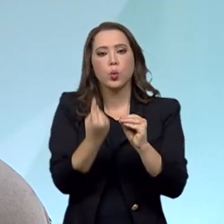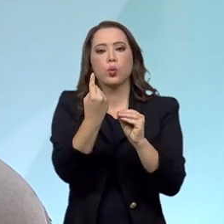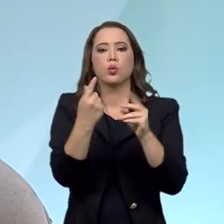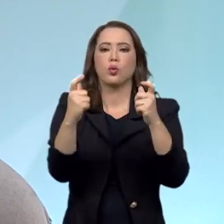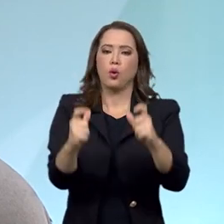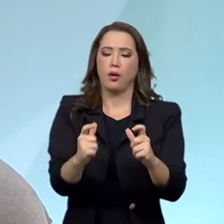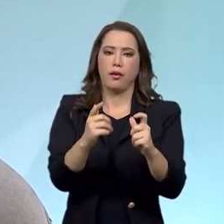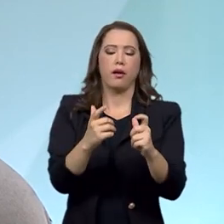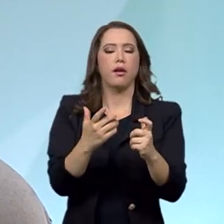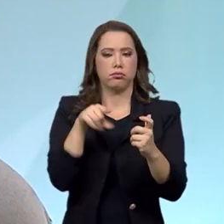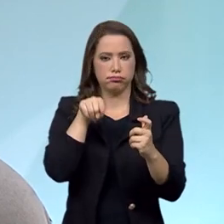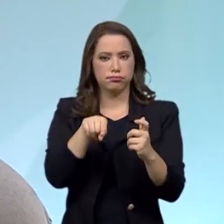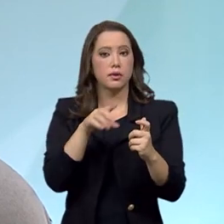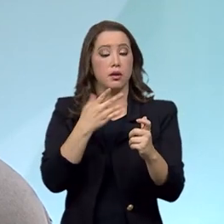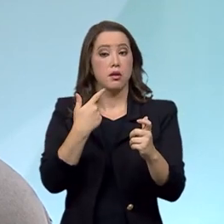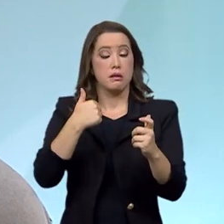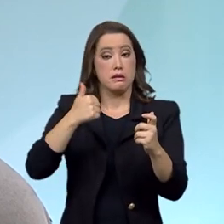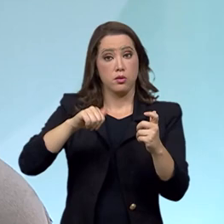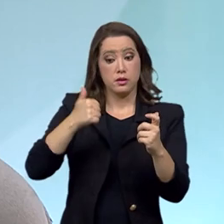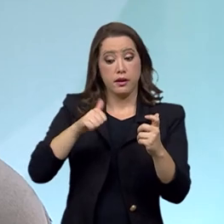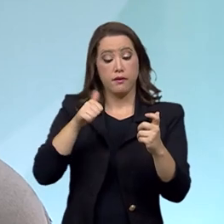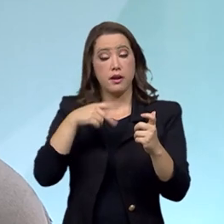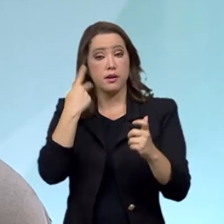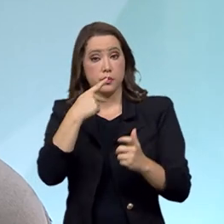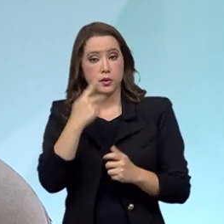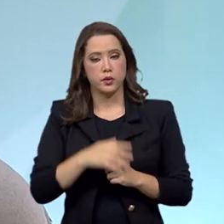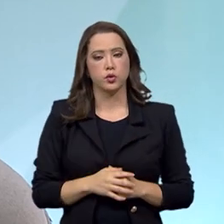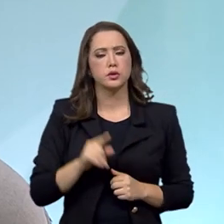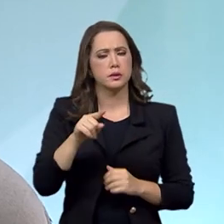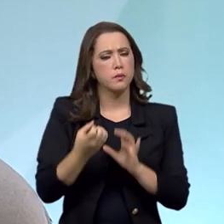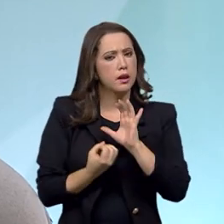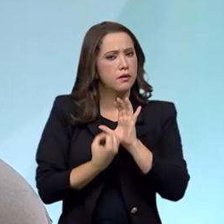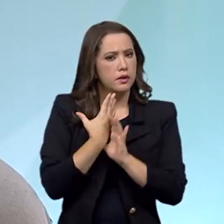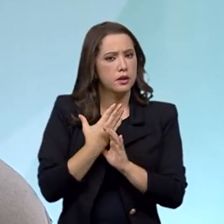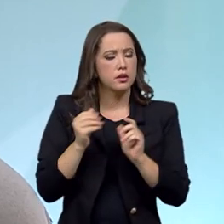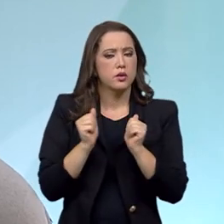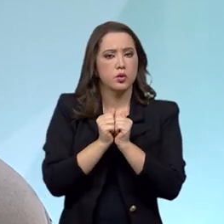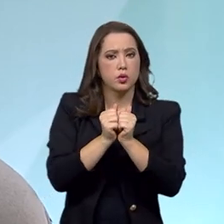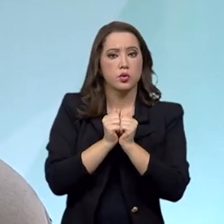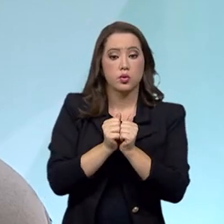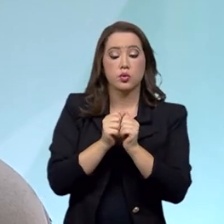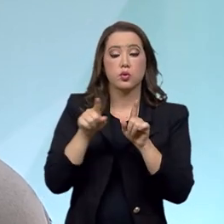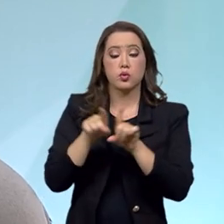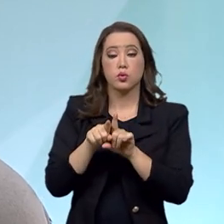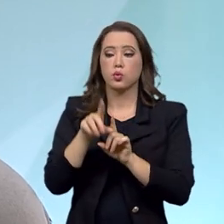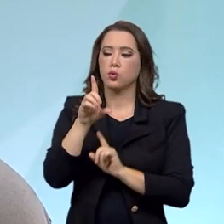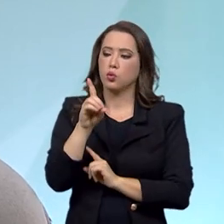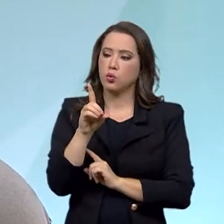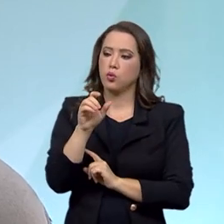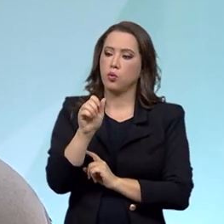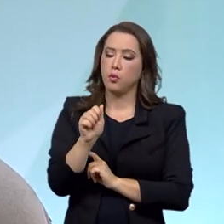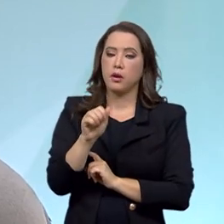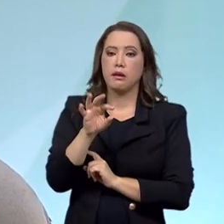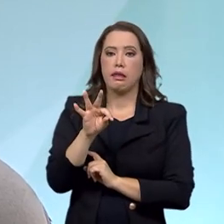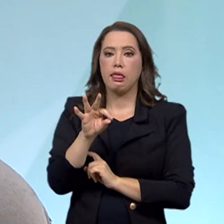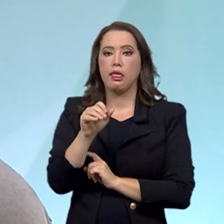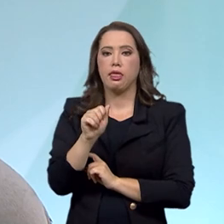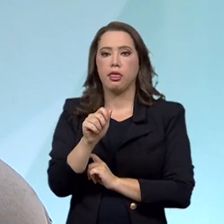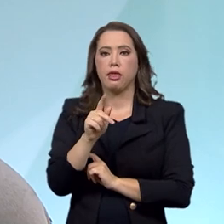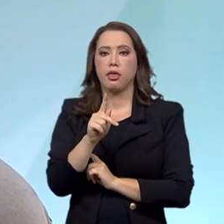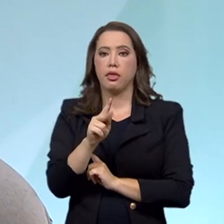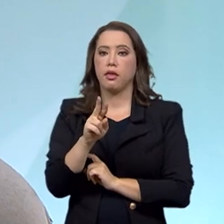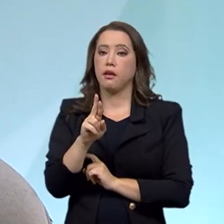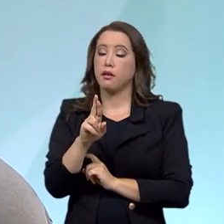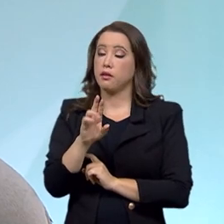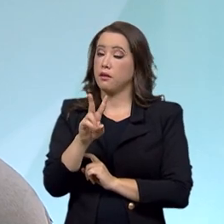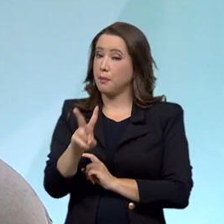foi construído numa parceria com o Instituto Nacional de Seguro Social e com a Dataprev, um investimento feito no final